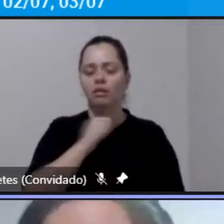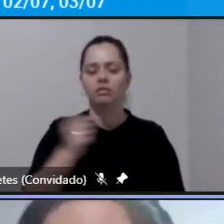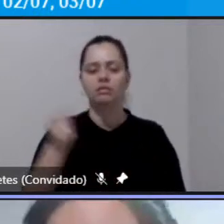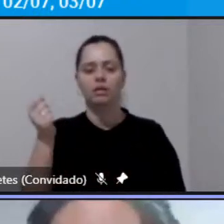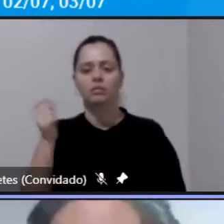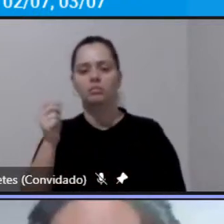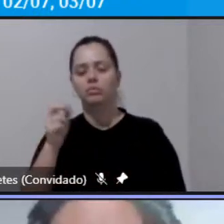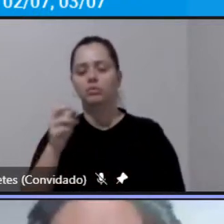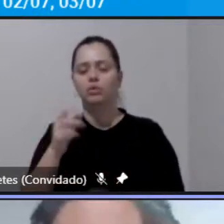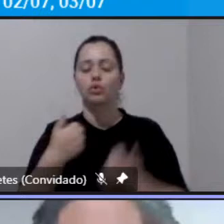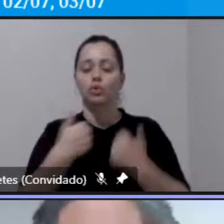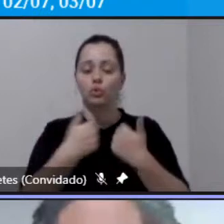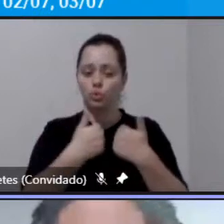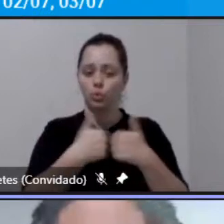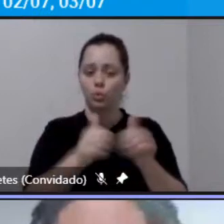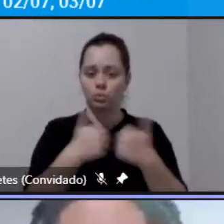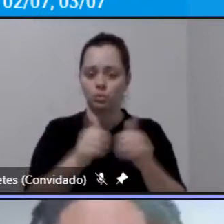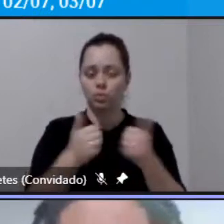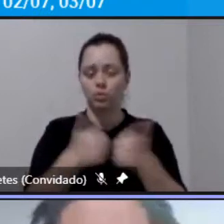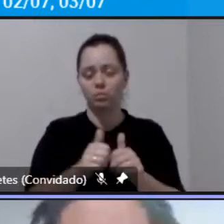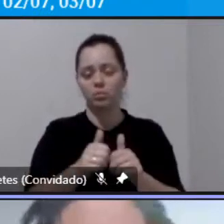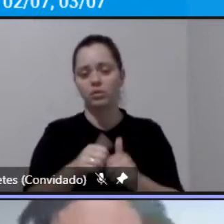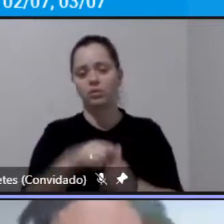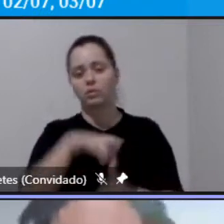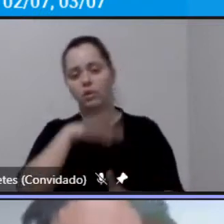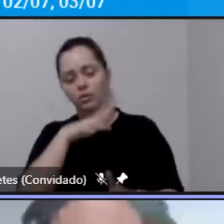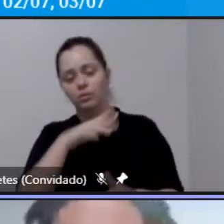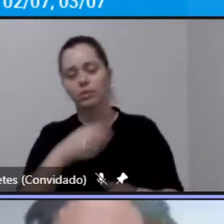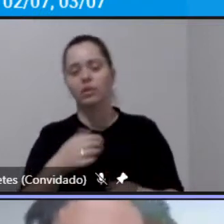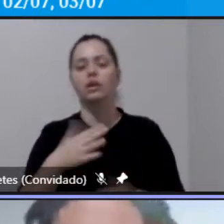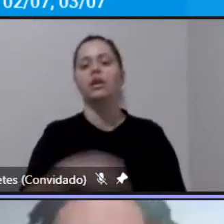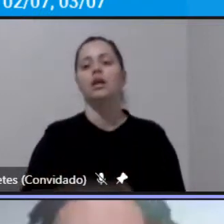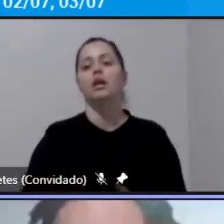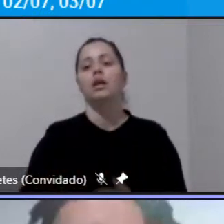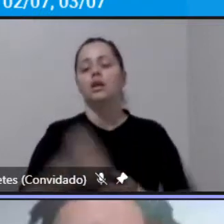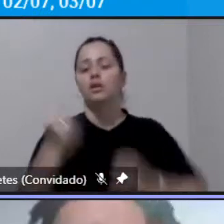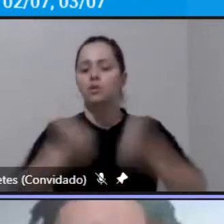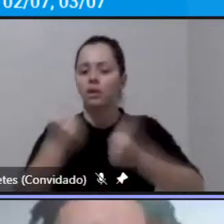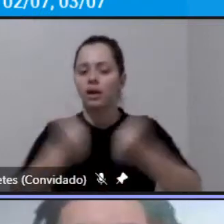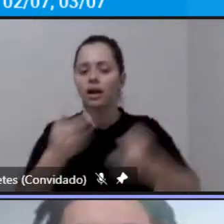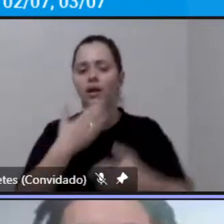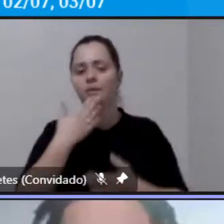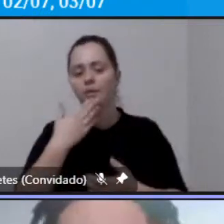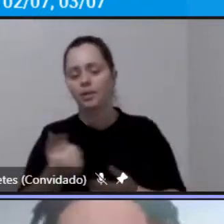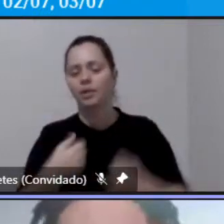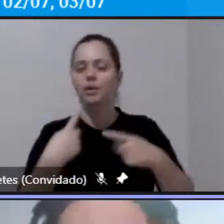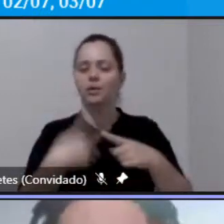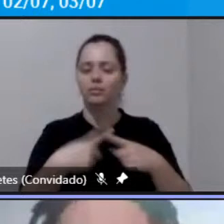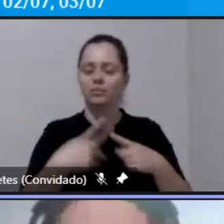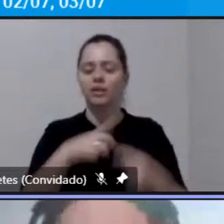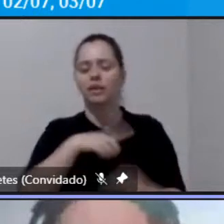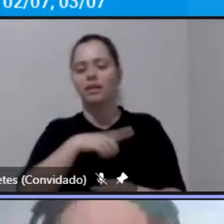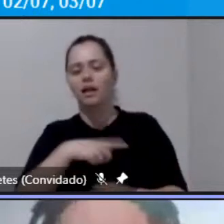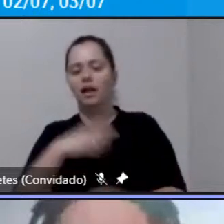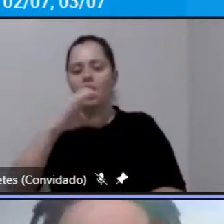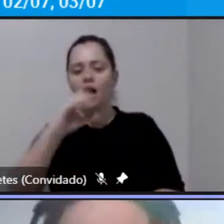e o público ainda assim o transporte individual na região metropolitana do vale é